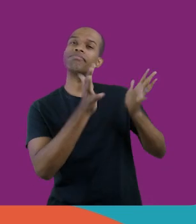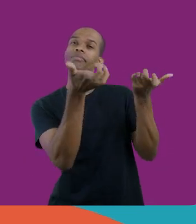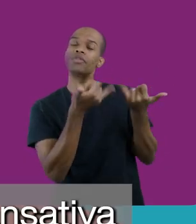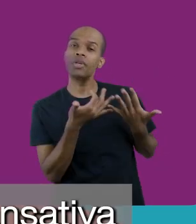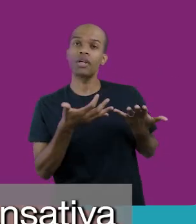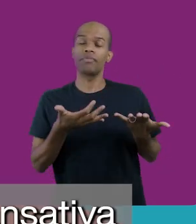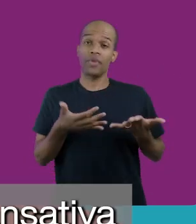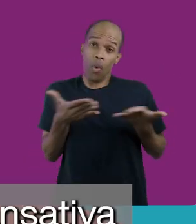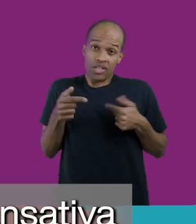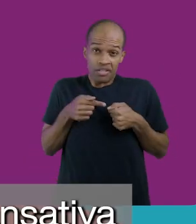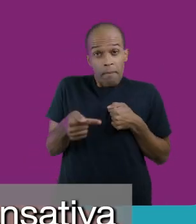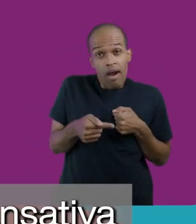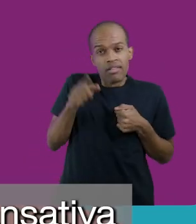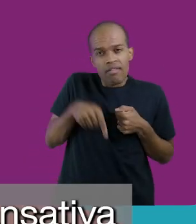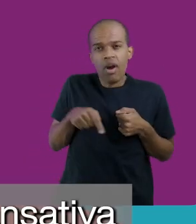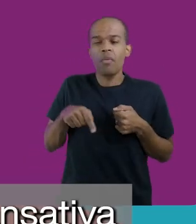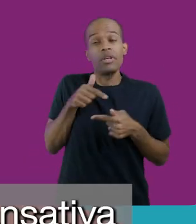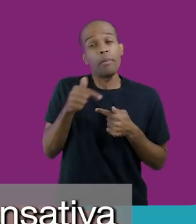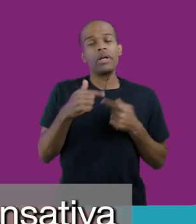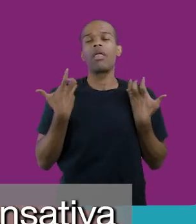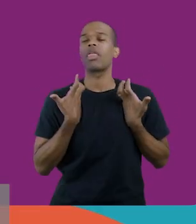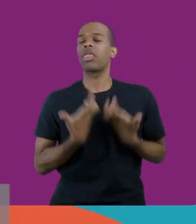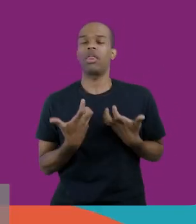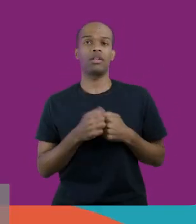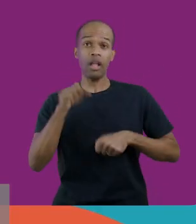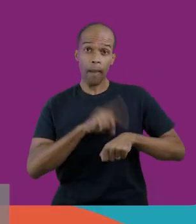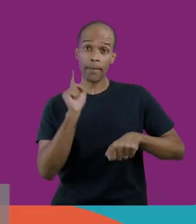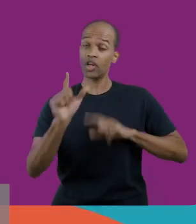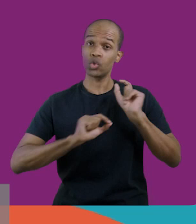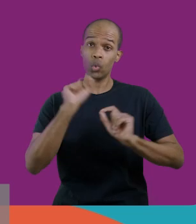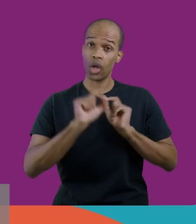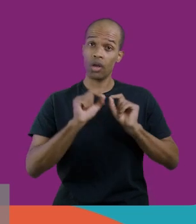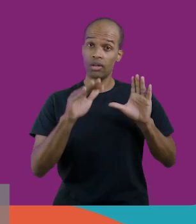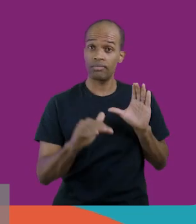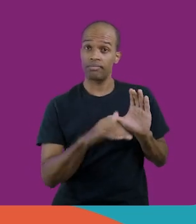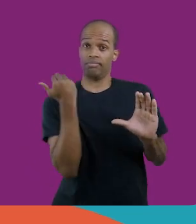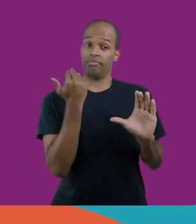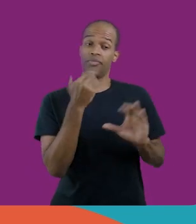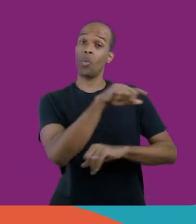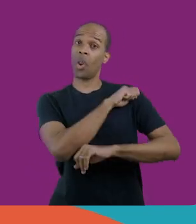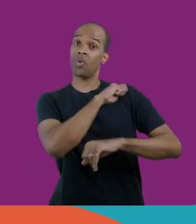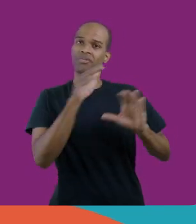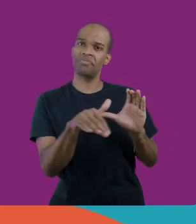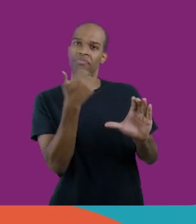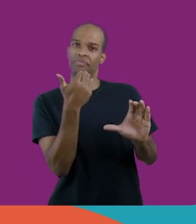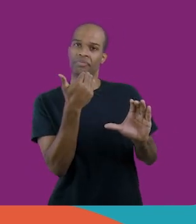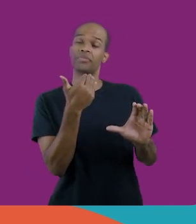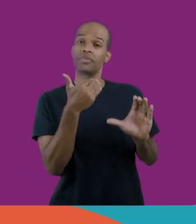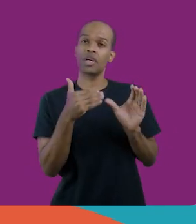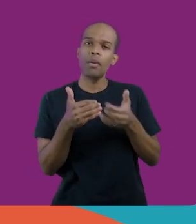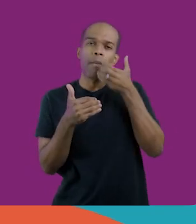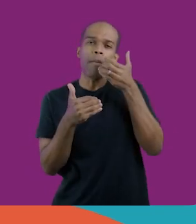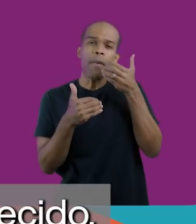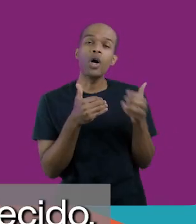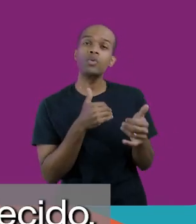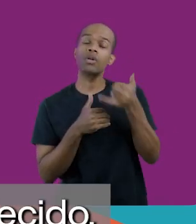que essa semana mesmo foi uma semana muito cansativa, e, de repente, eu recebi uma mensagem de um estudante, ele mandou